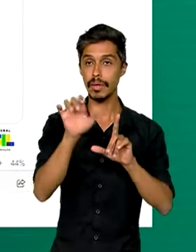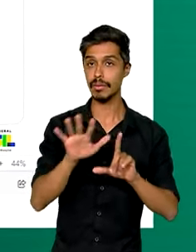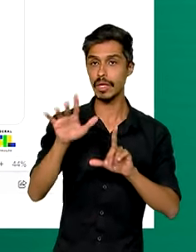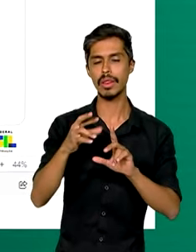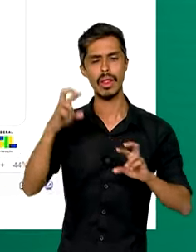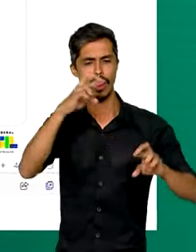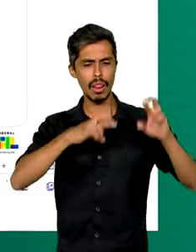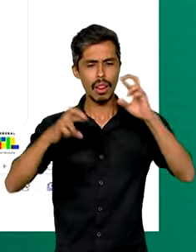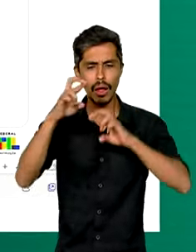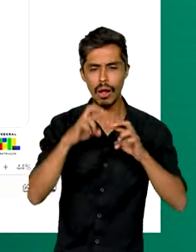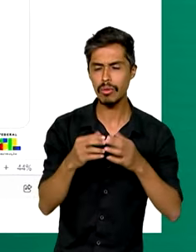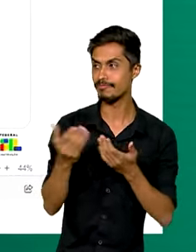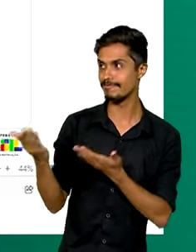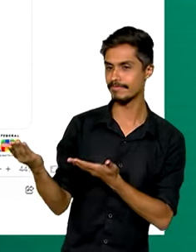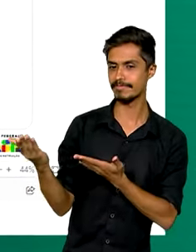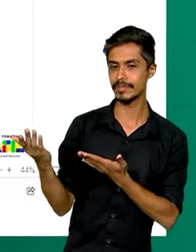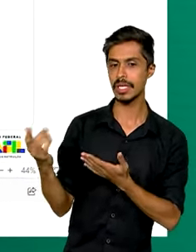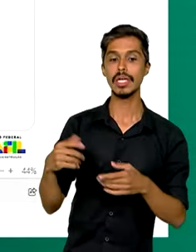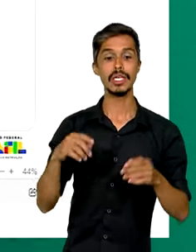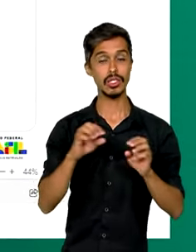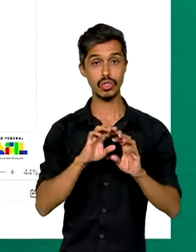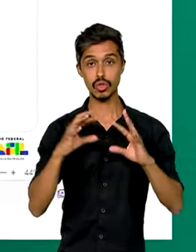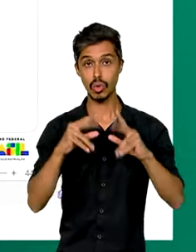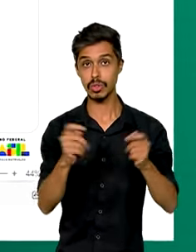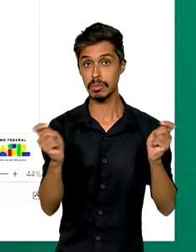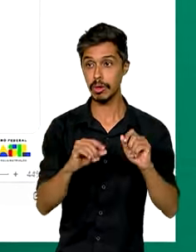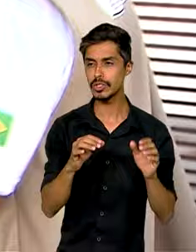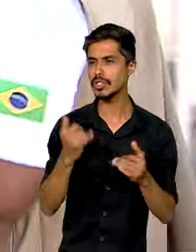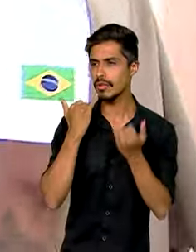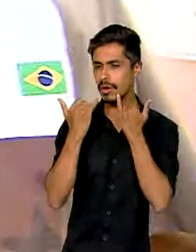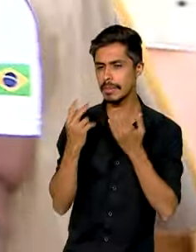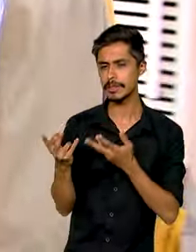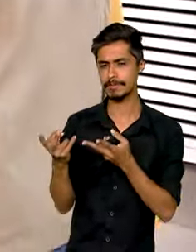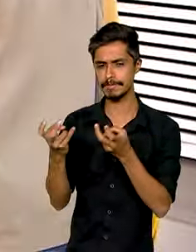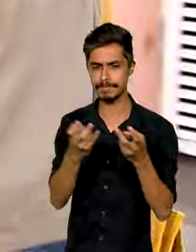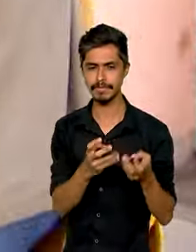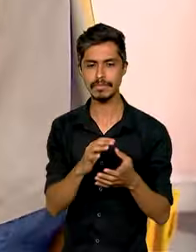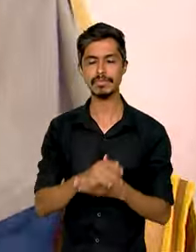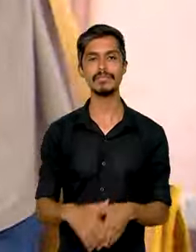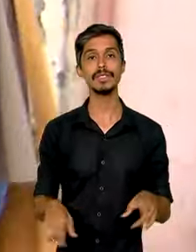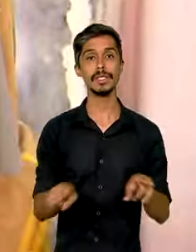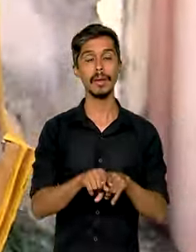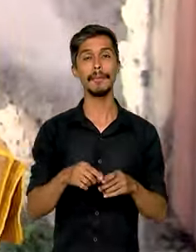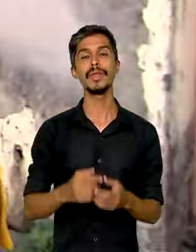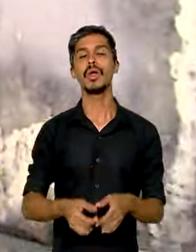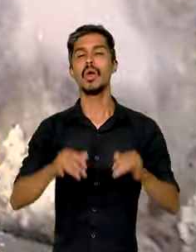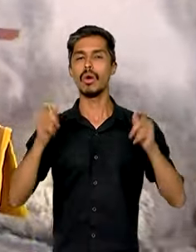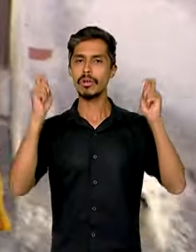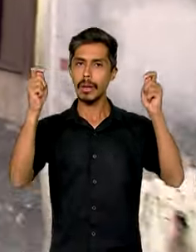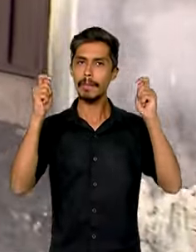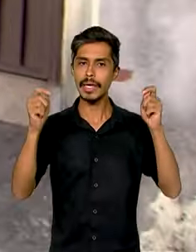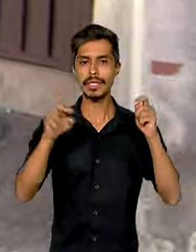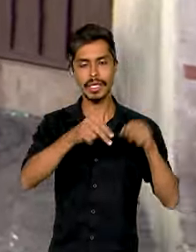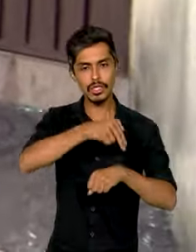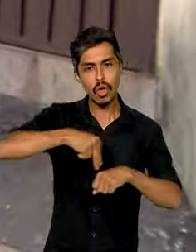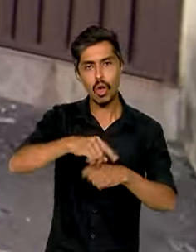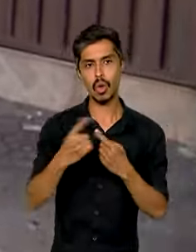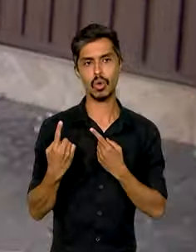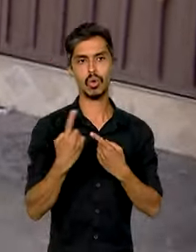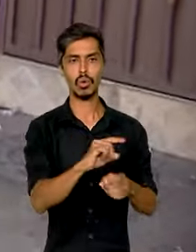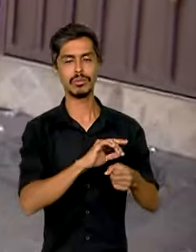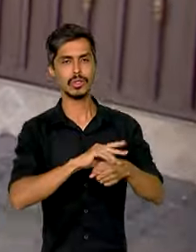monitoramentos com acesso público de informações. Antecipou a campanha nacional de combate das